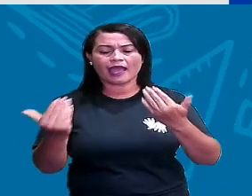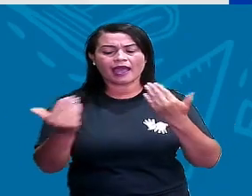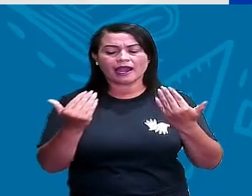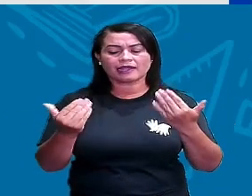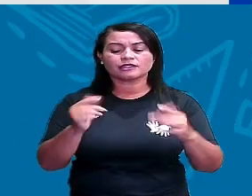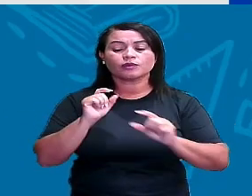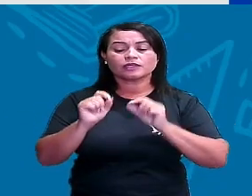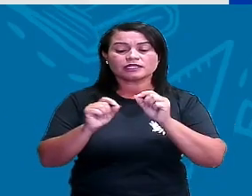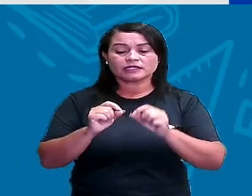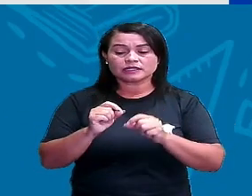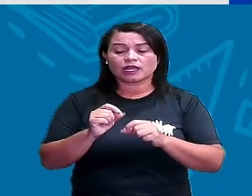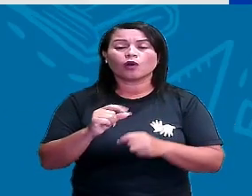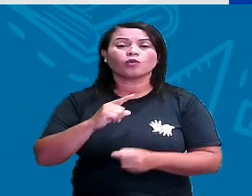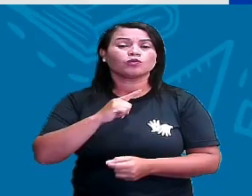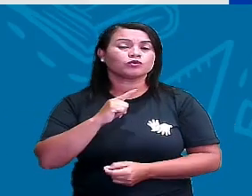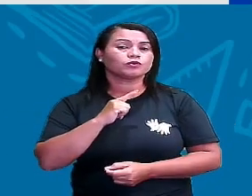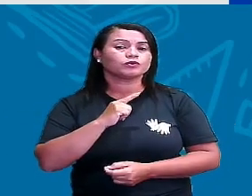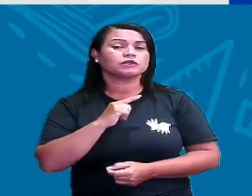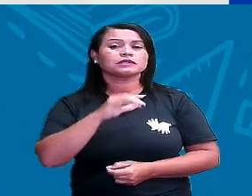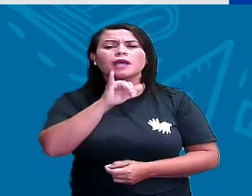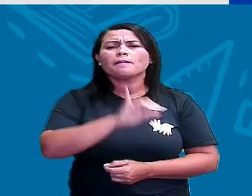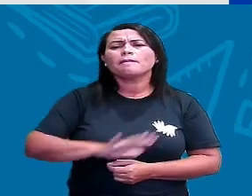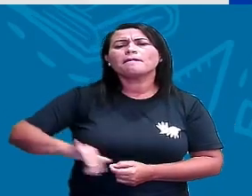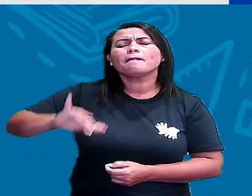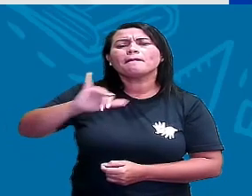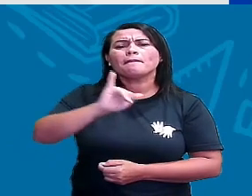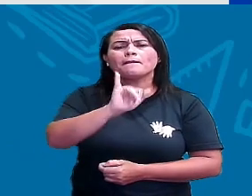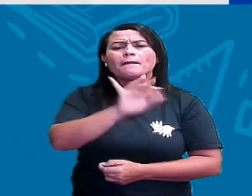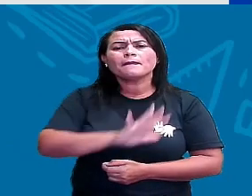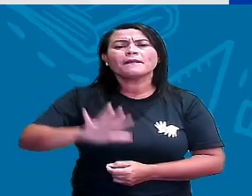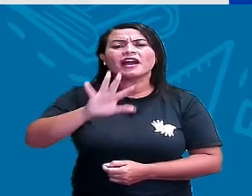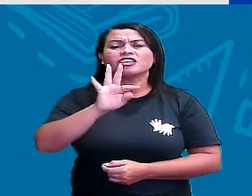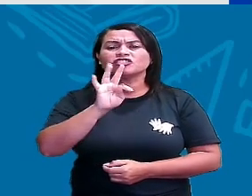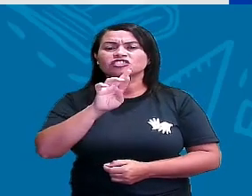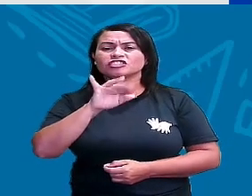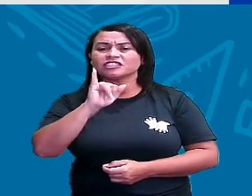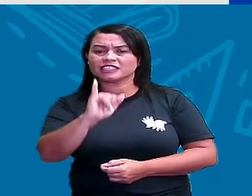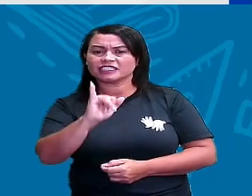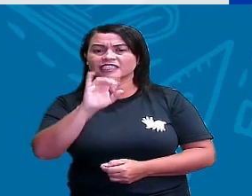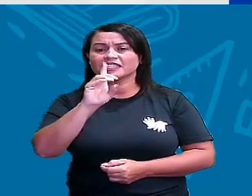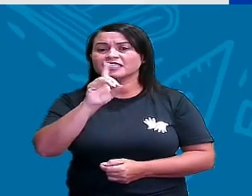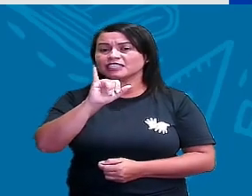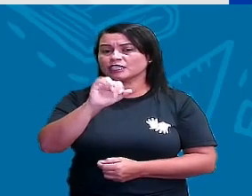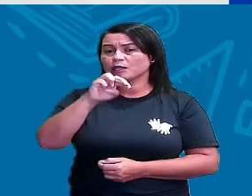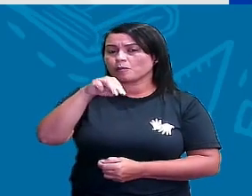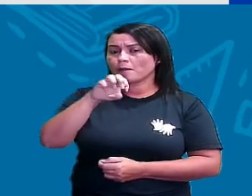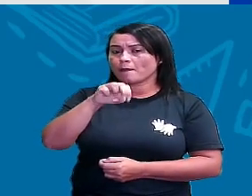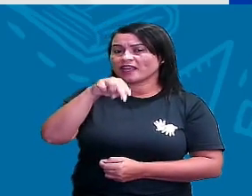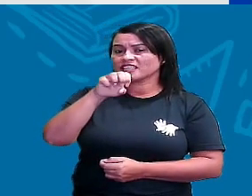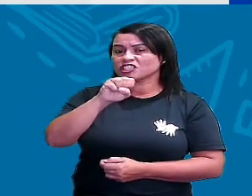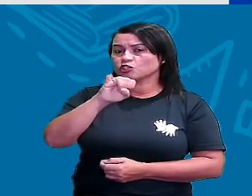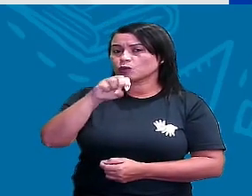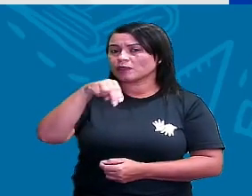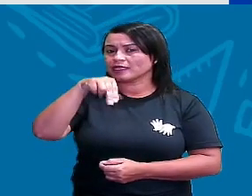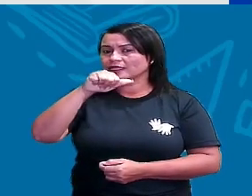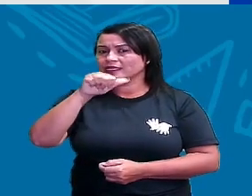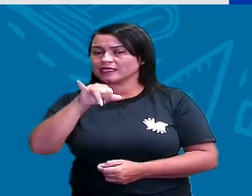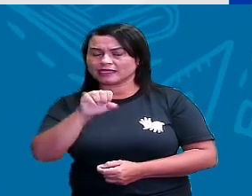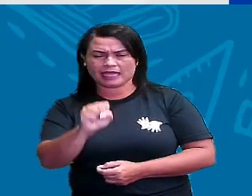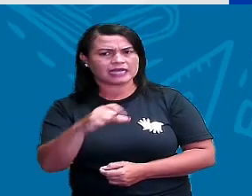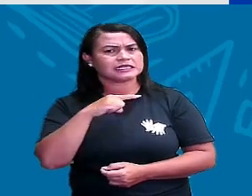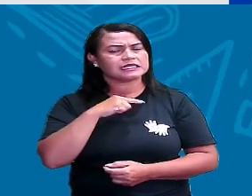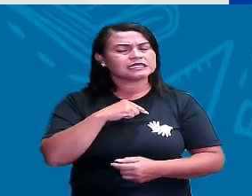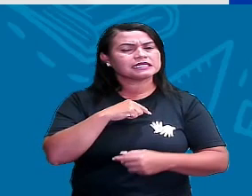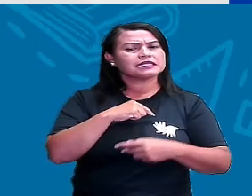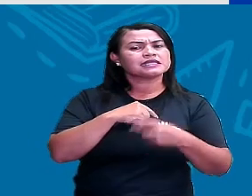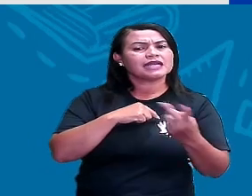sólidos, né? Que são figuras tridimensionais, porque apresentam três dimensões. Então, escutou